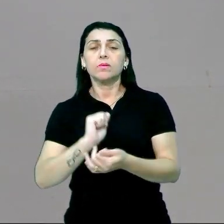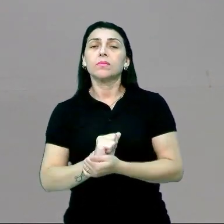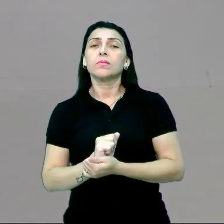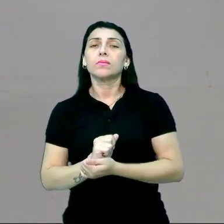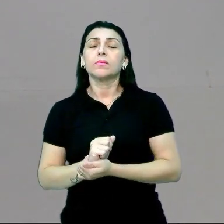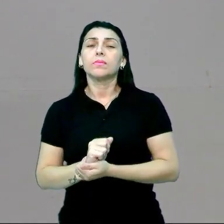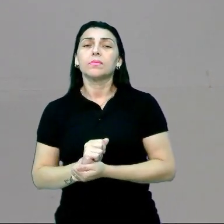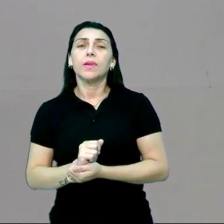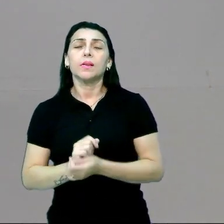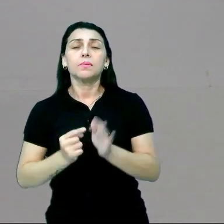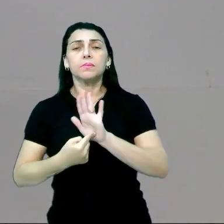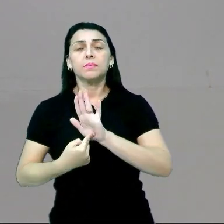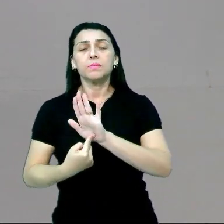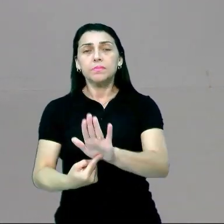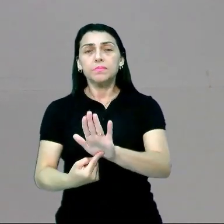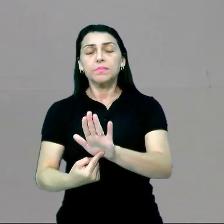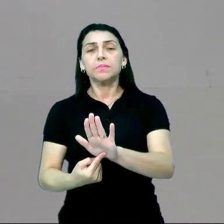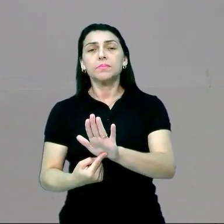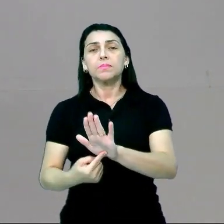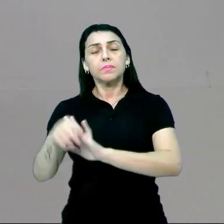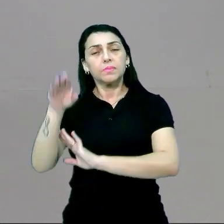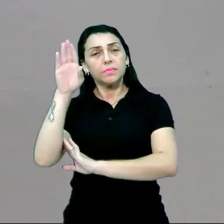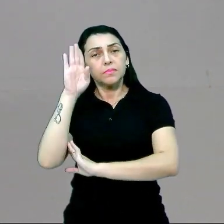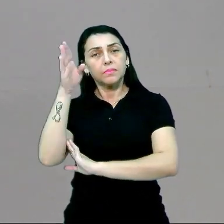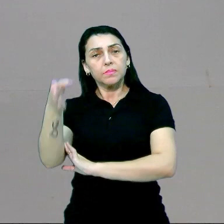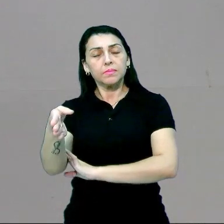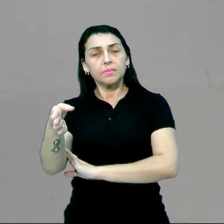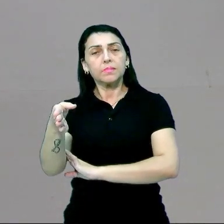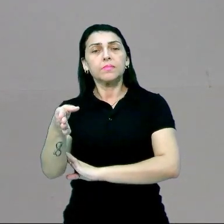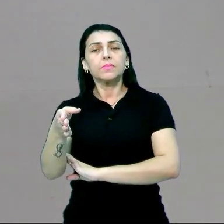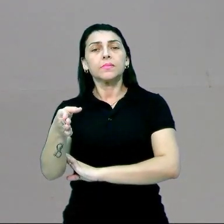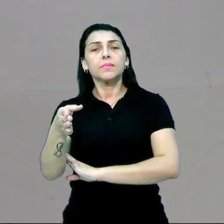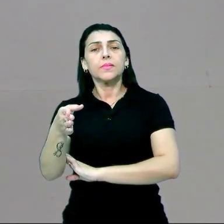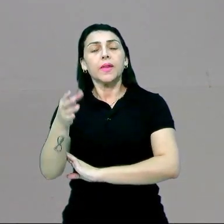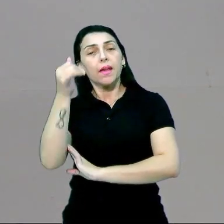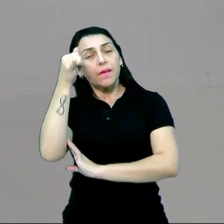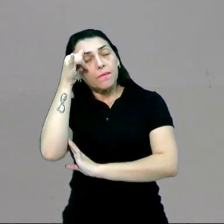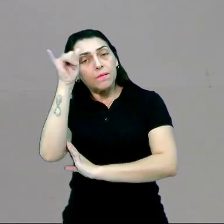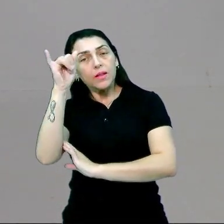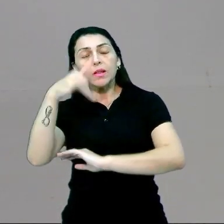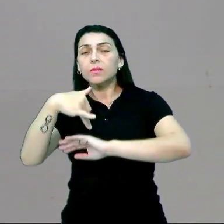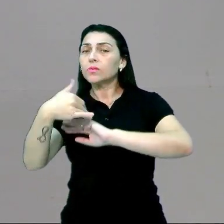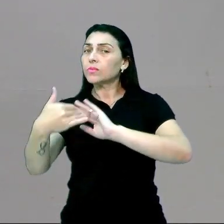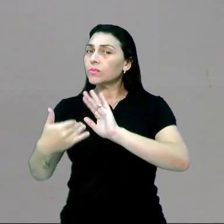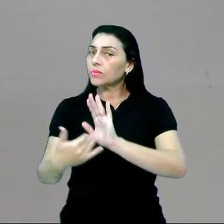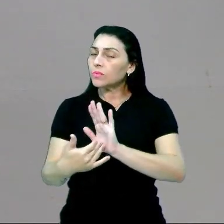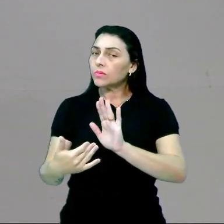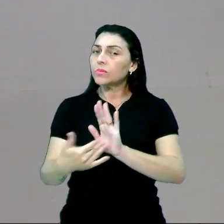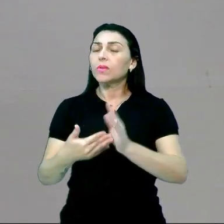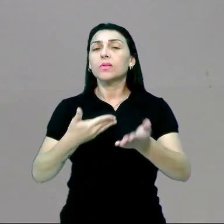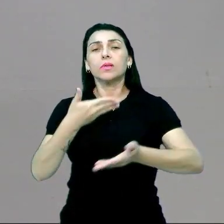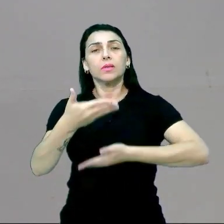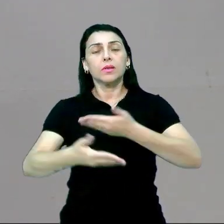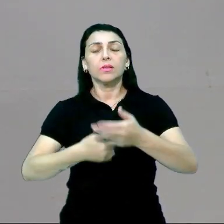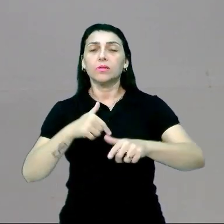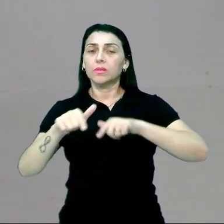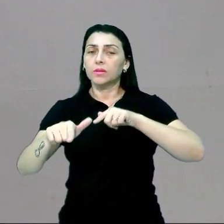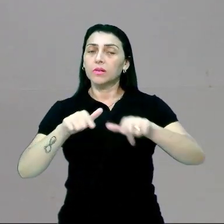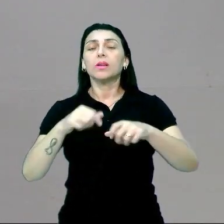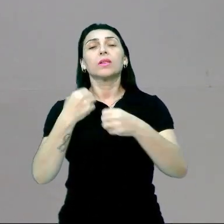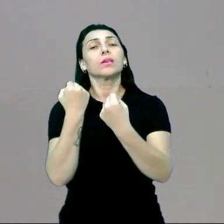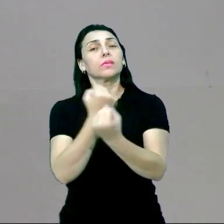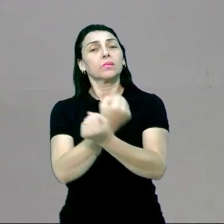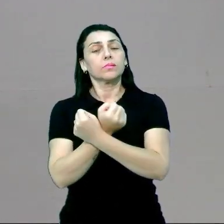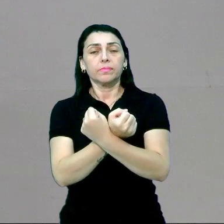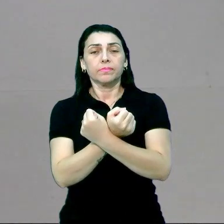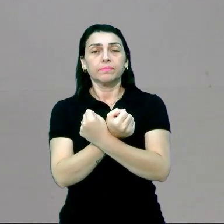elas apresentam esse princípio de combater toda e qualquer relação de trabalho que